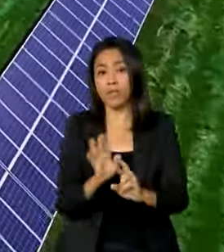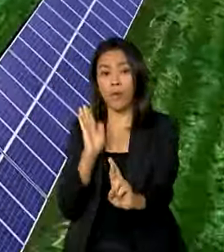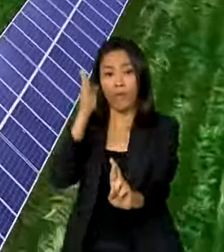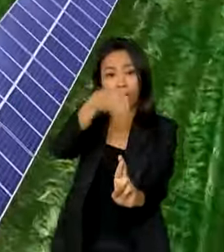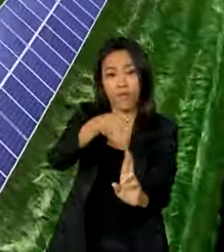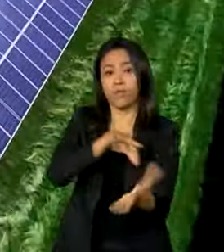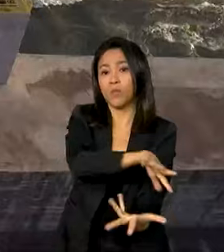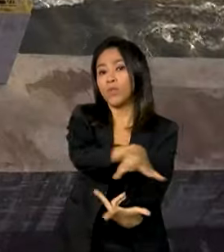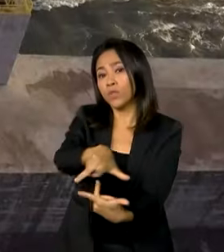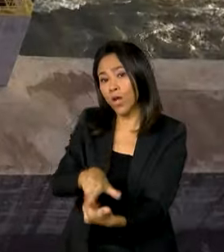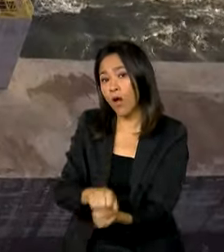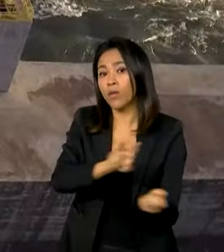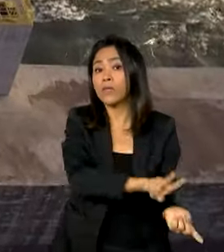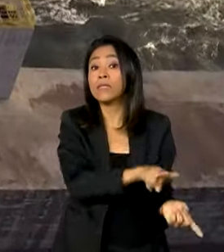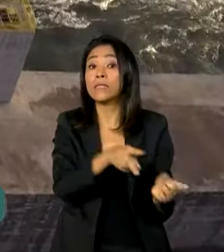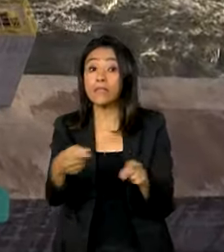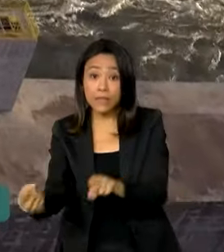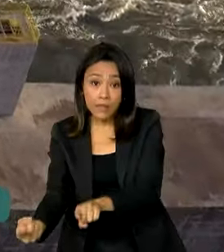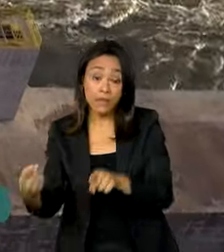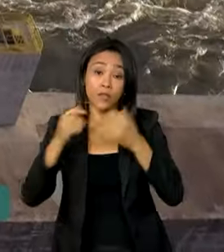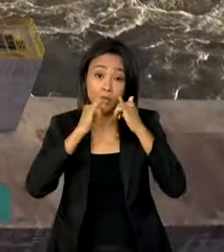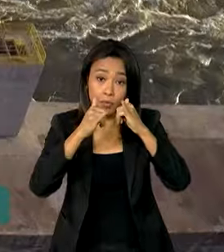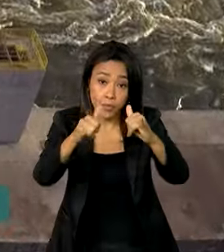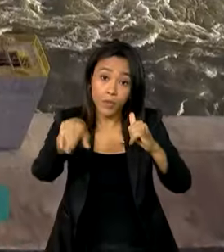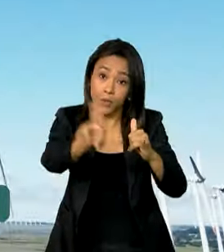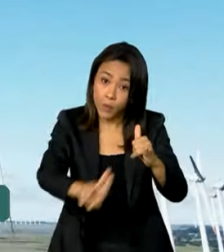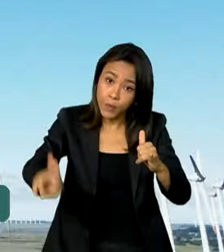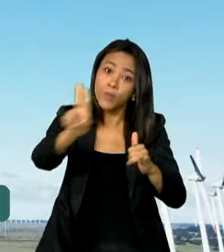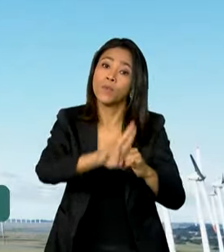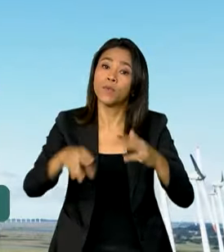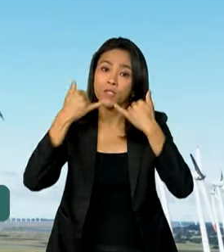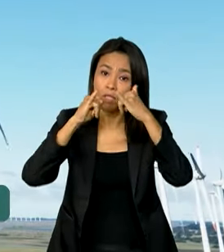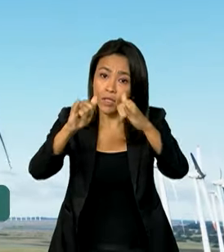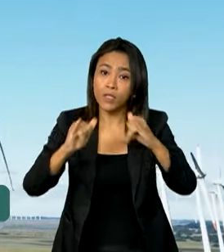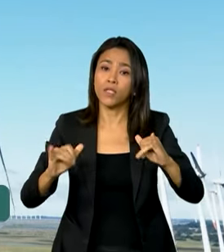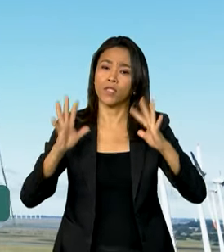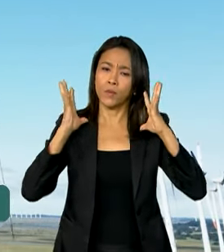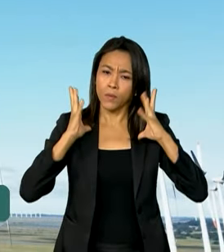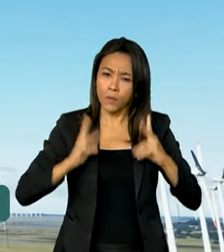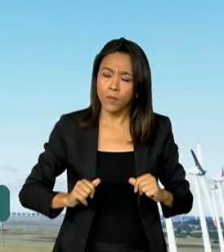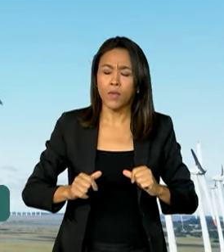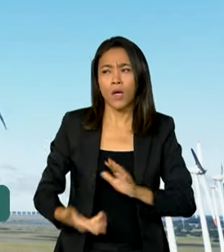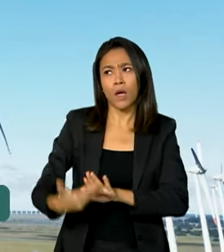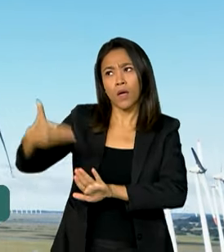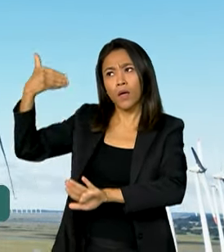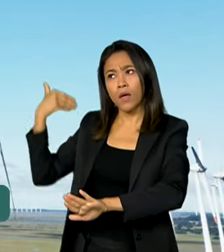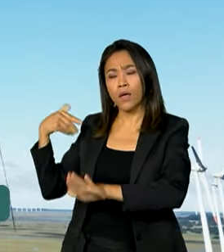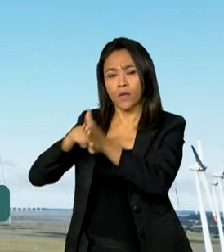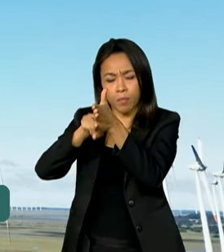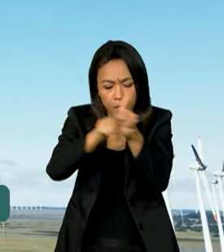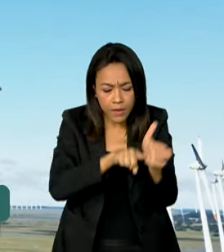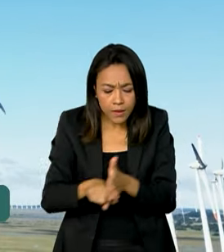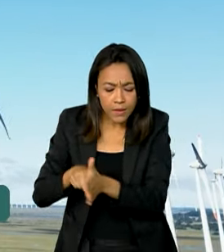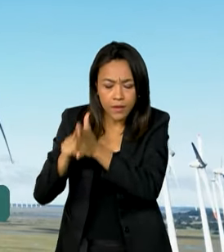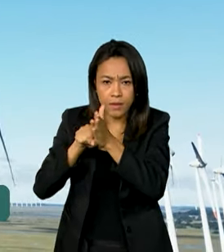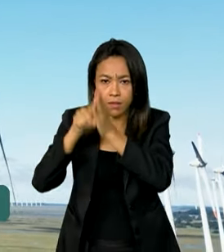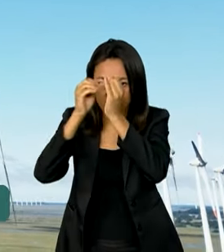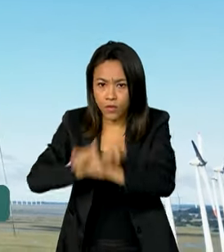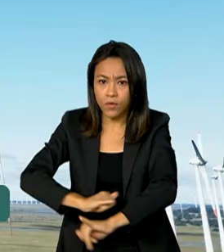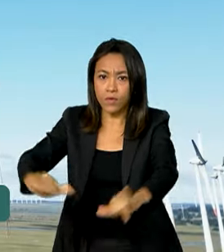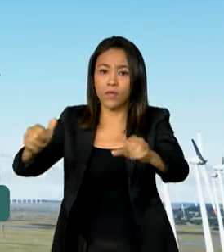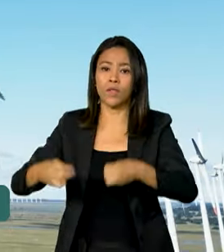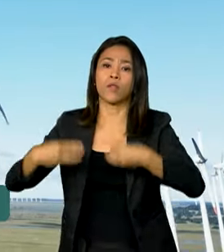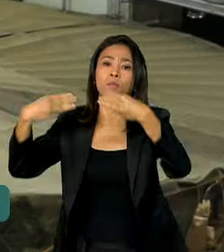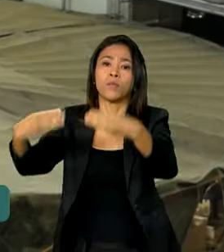energética e no uso de fontes de energia limpa. De acordo com um estudo divulgado pelo Ministério de Minas e